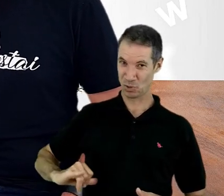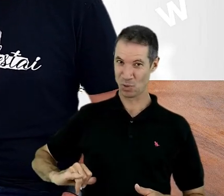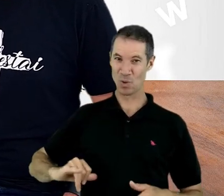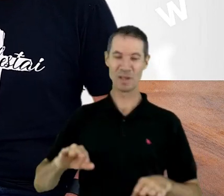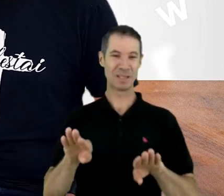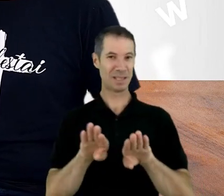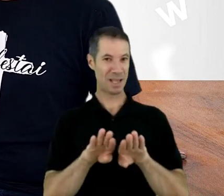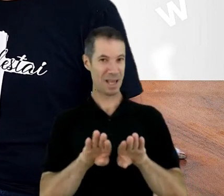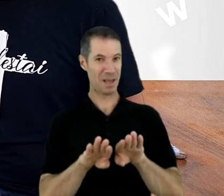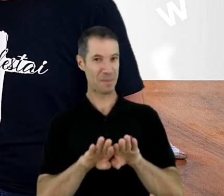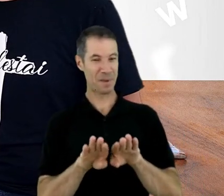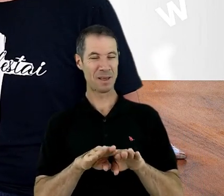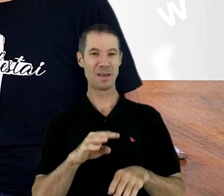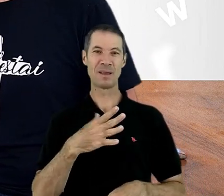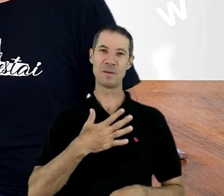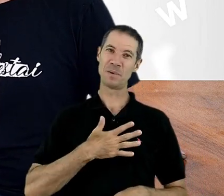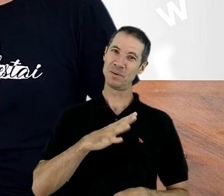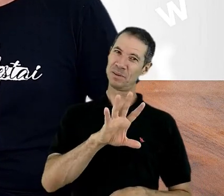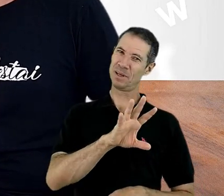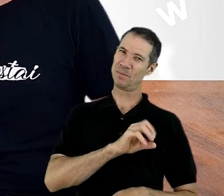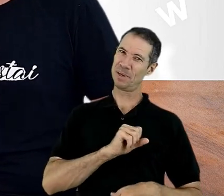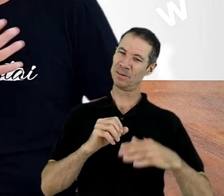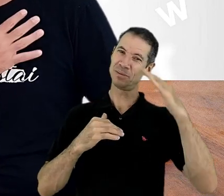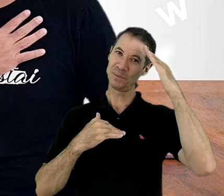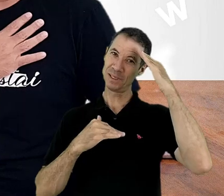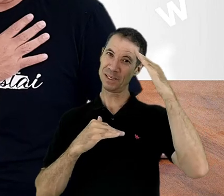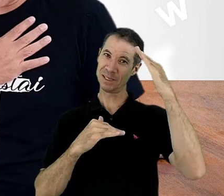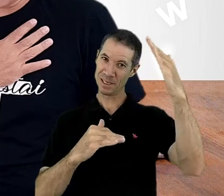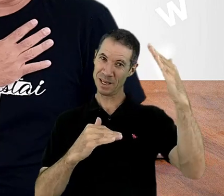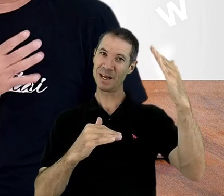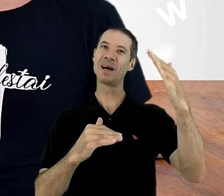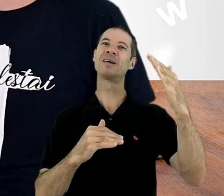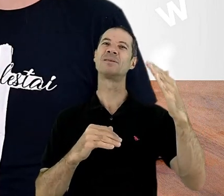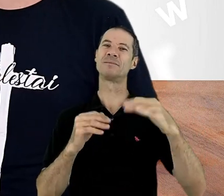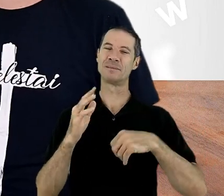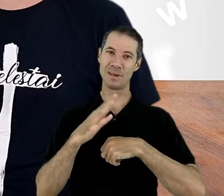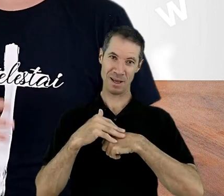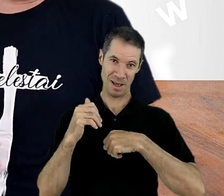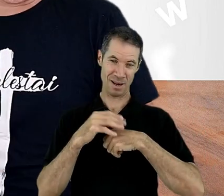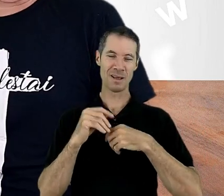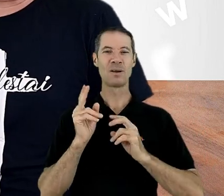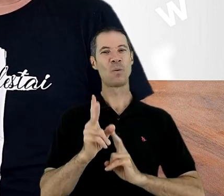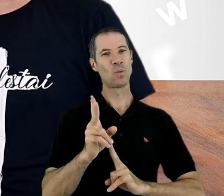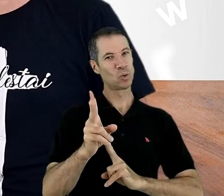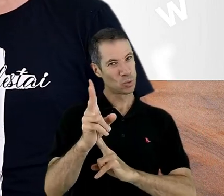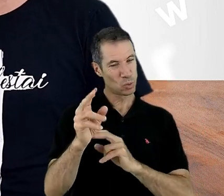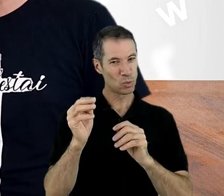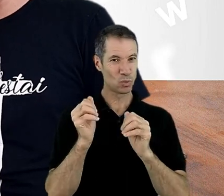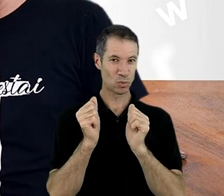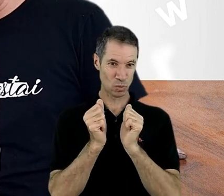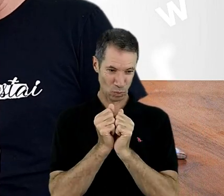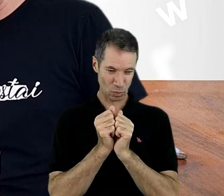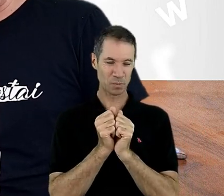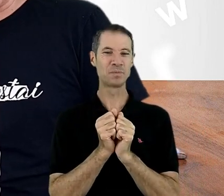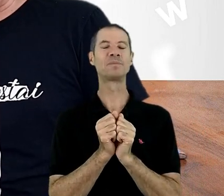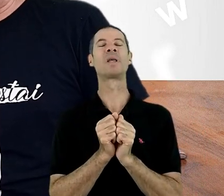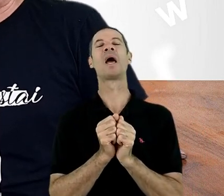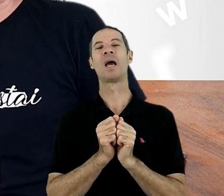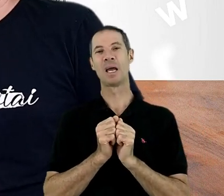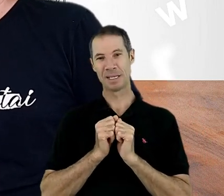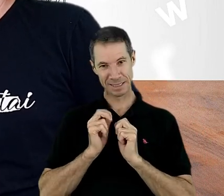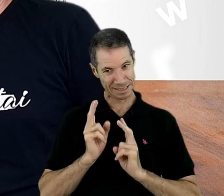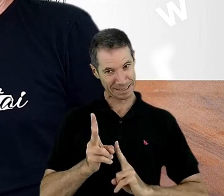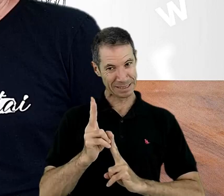No mais, meus amados, muito obrigado pelo nosso carinho, continuem conosco, estejam conosco,